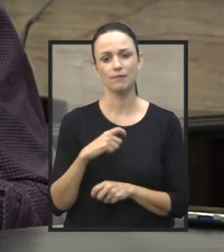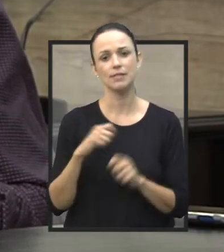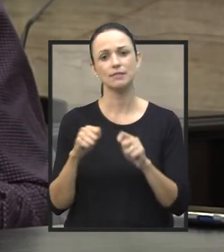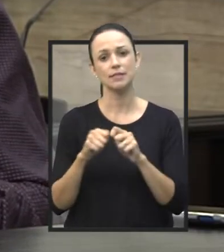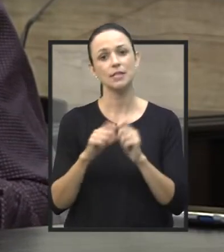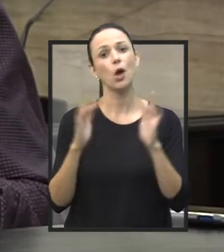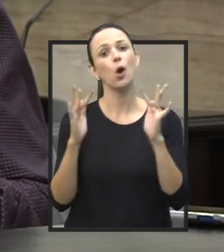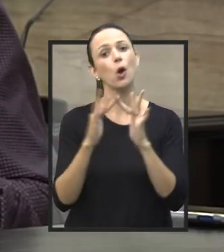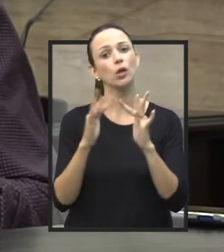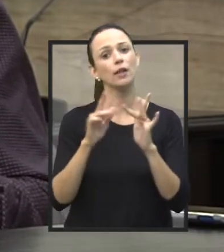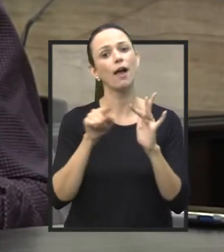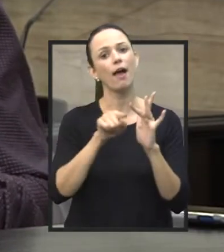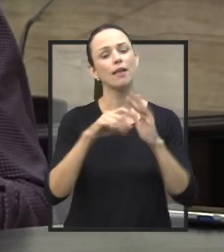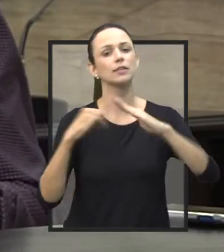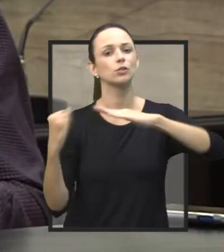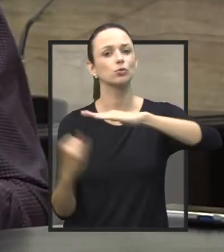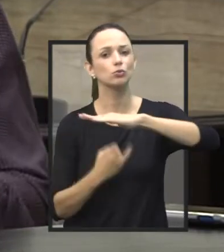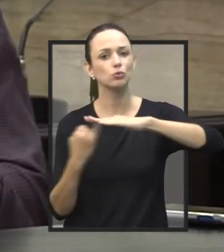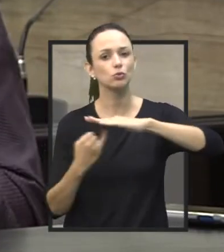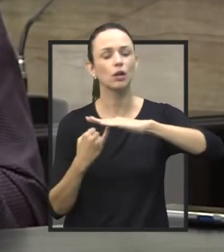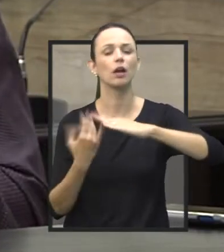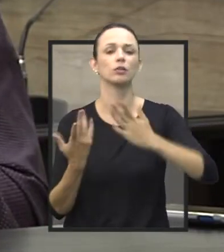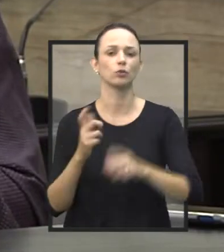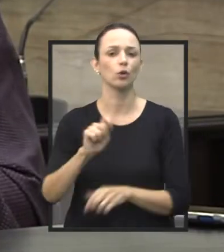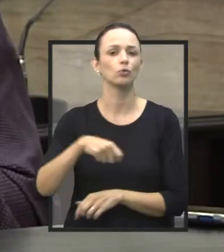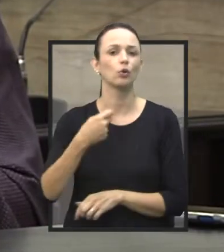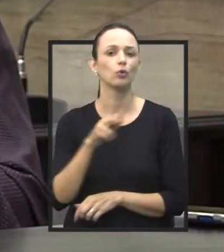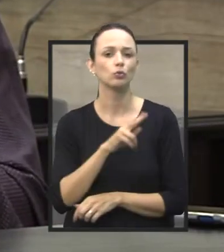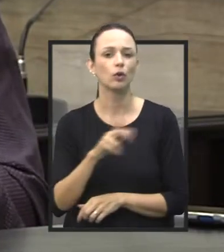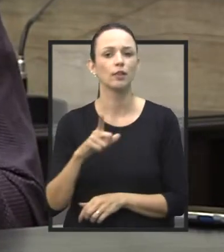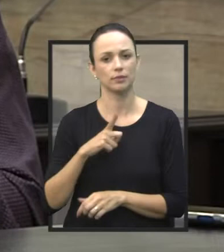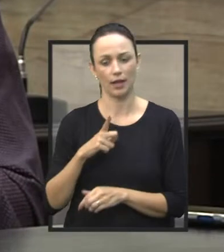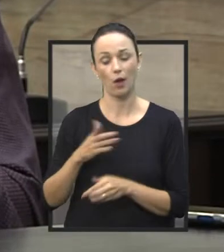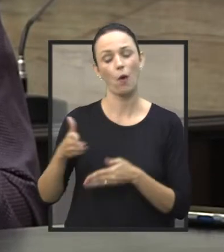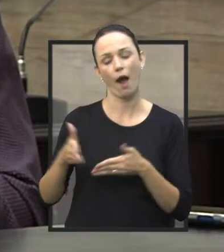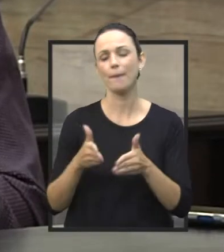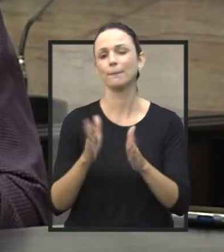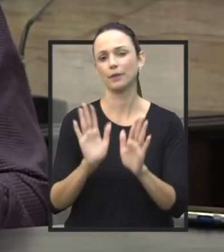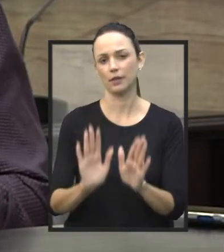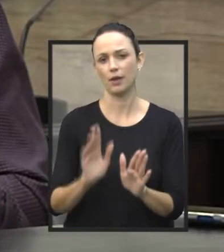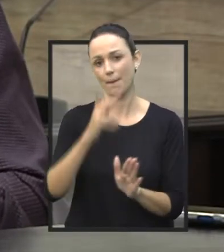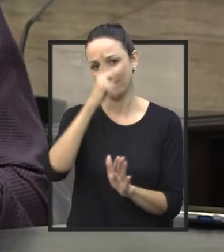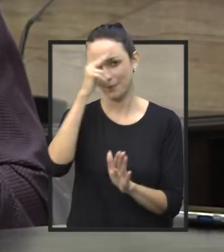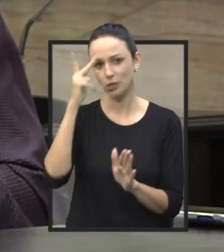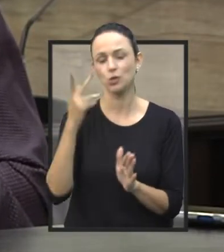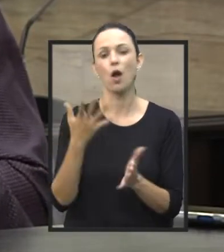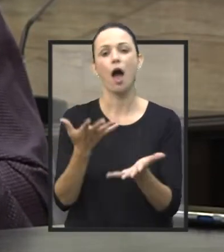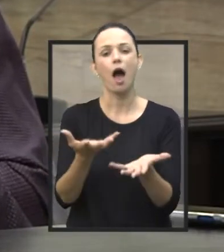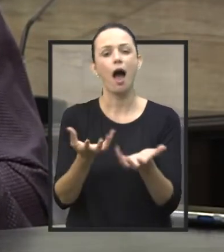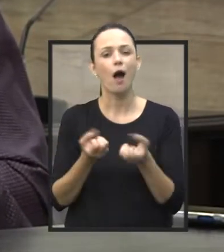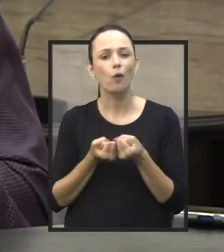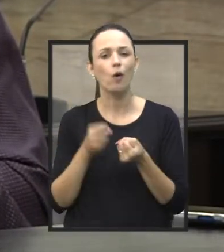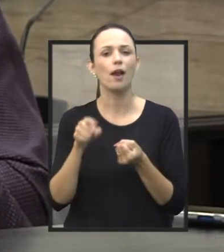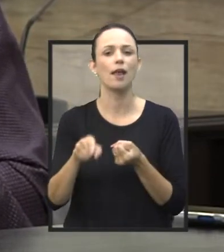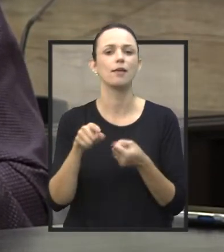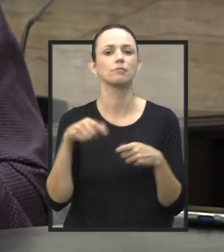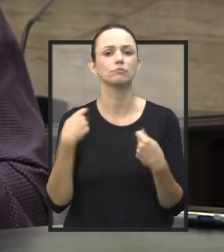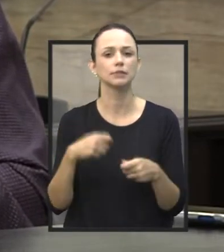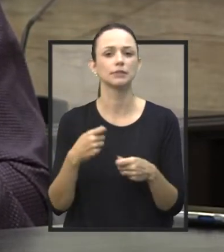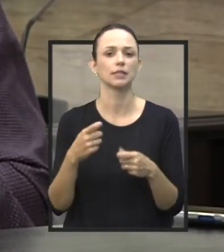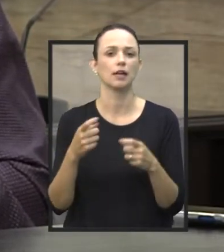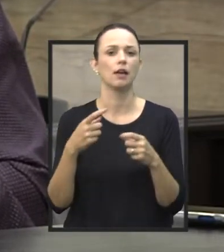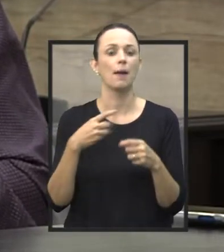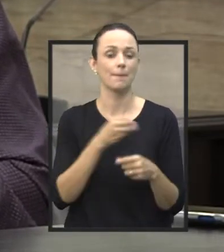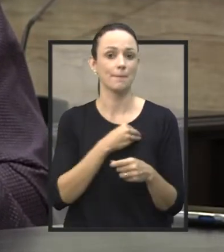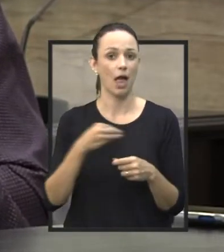com essas instituições, dando nome, logicamente existe um caminho, a pessoa para ser acolhida, ela precisa ter uma consulta